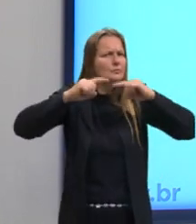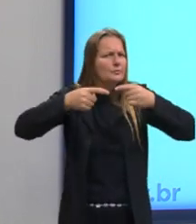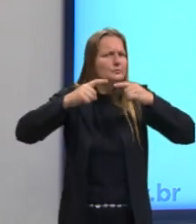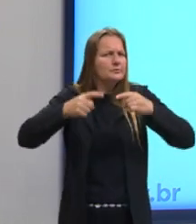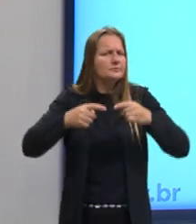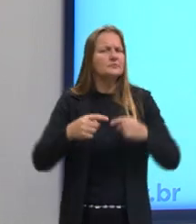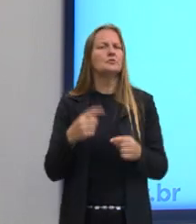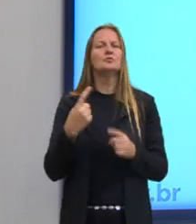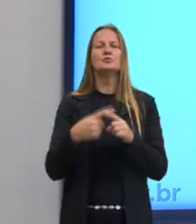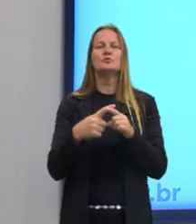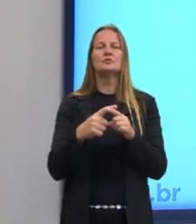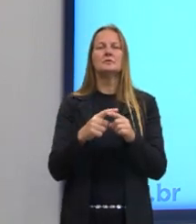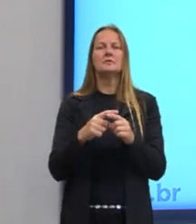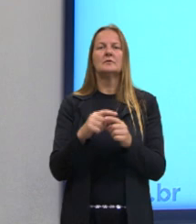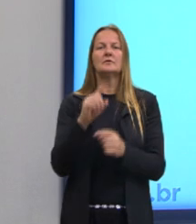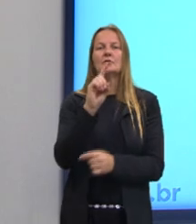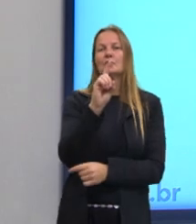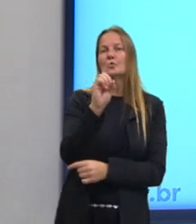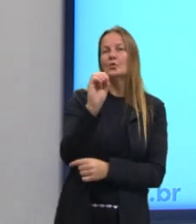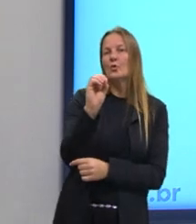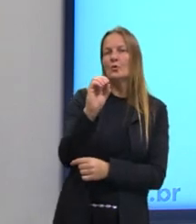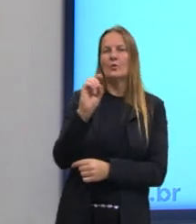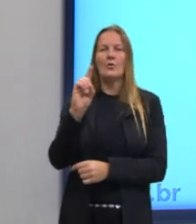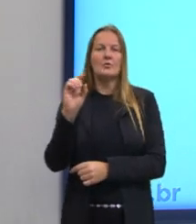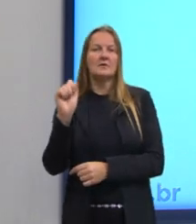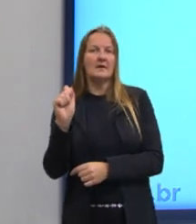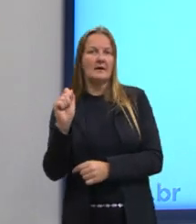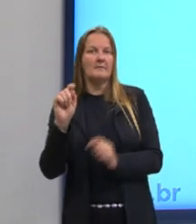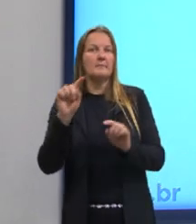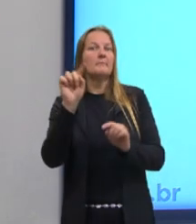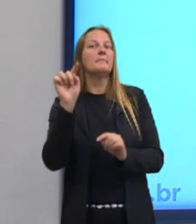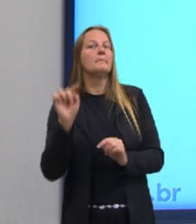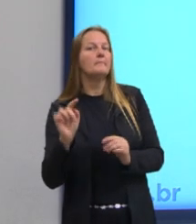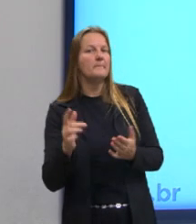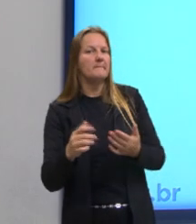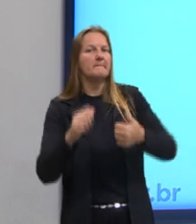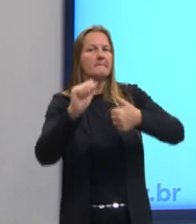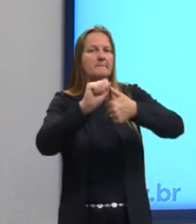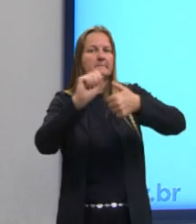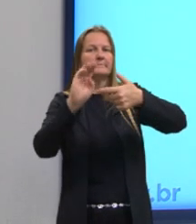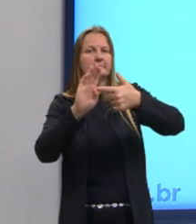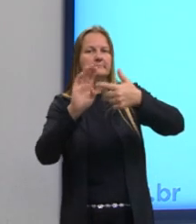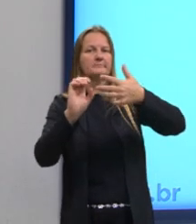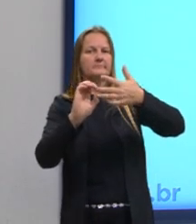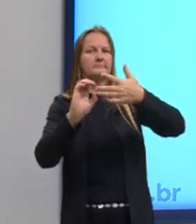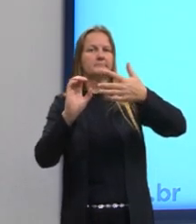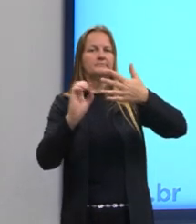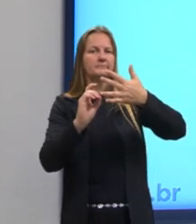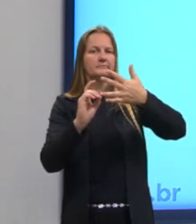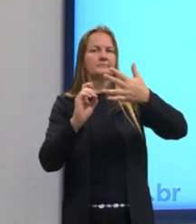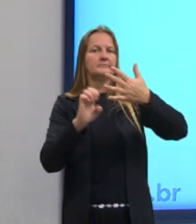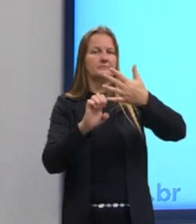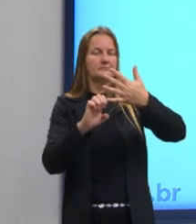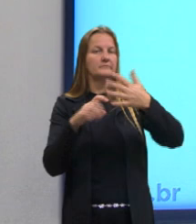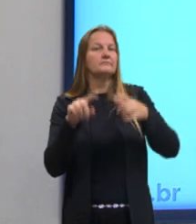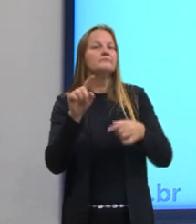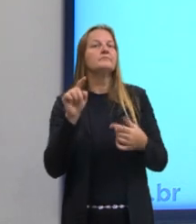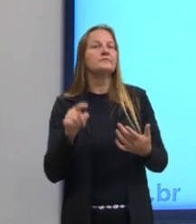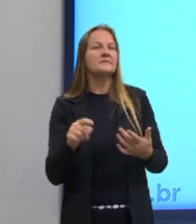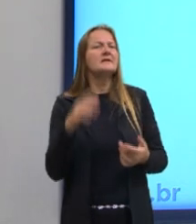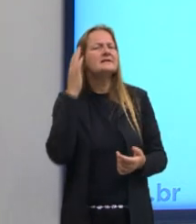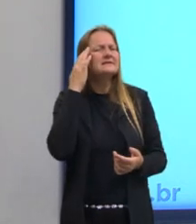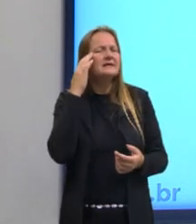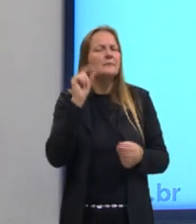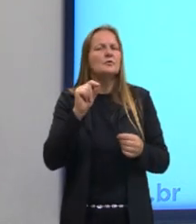do ou diante da. Temos alternativas. Então, agora sim que a gente já